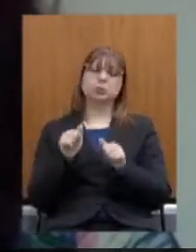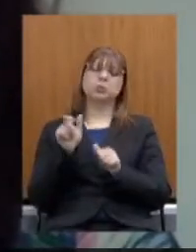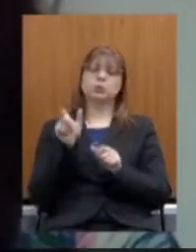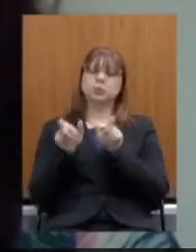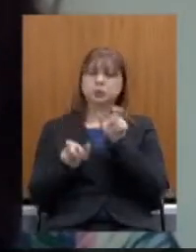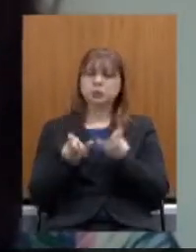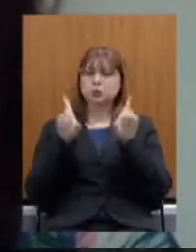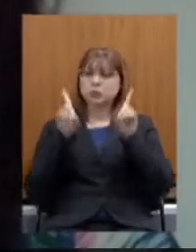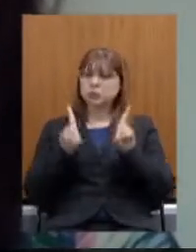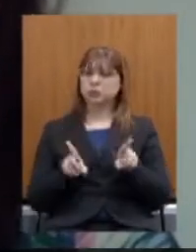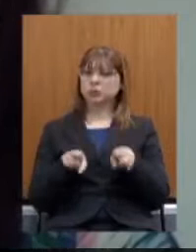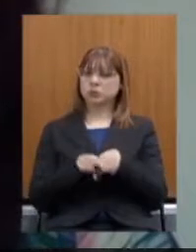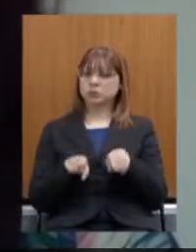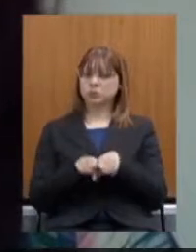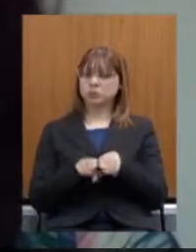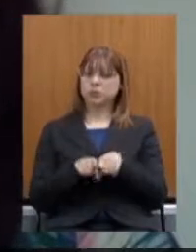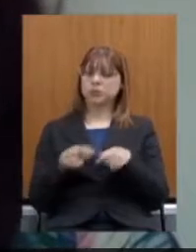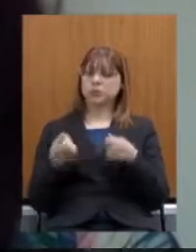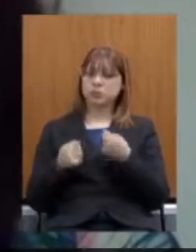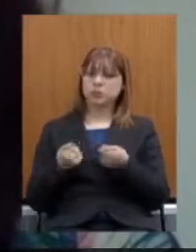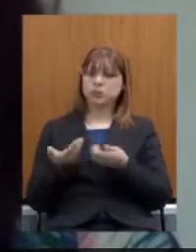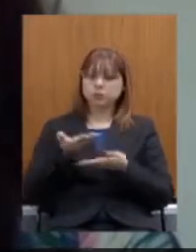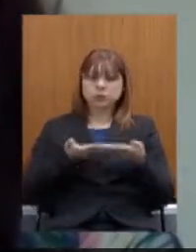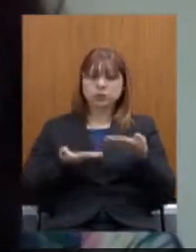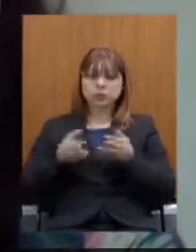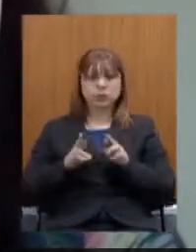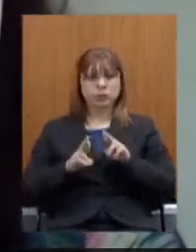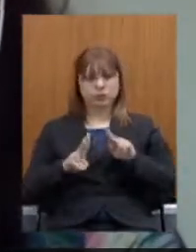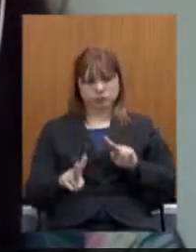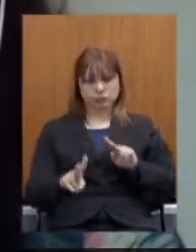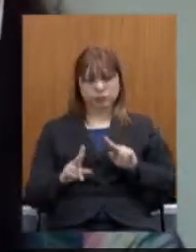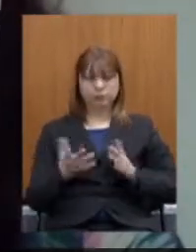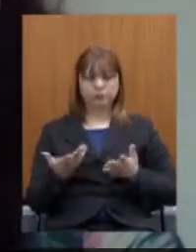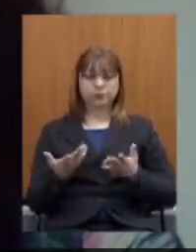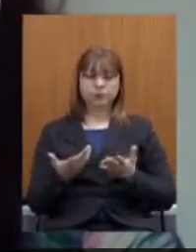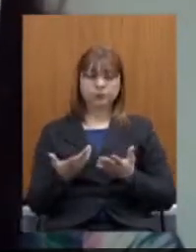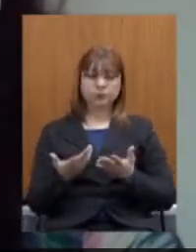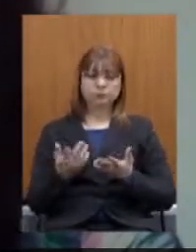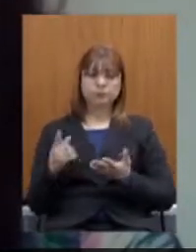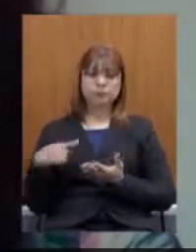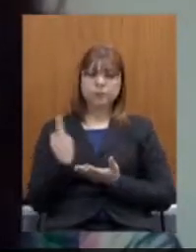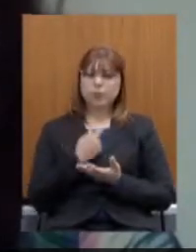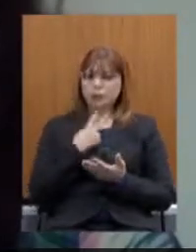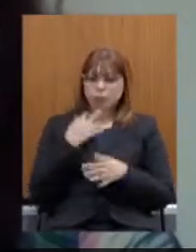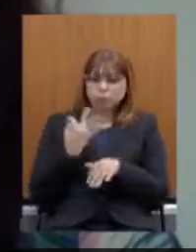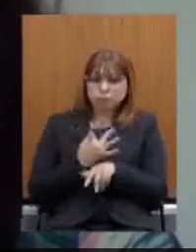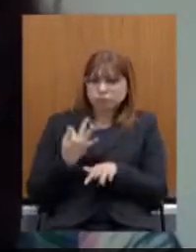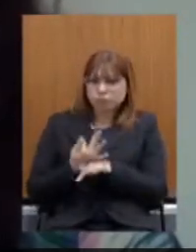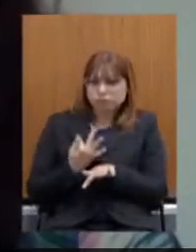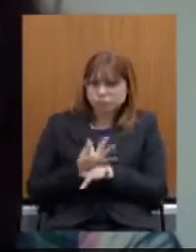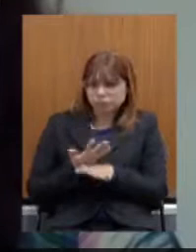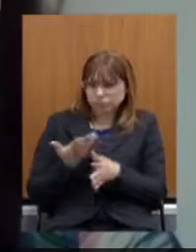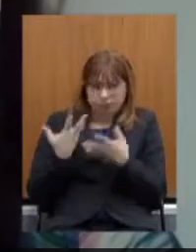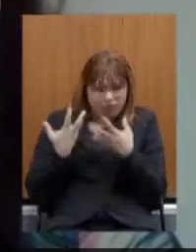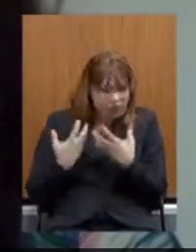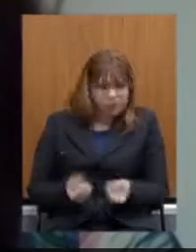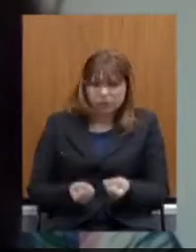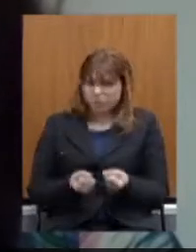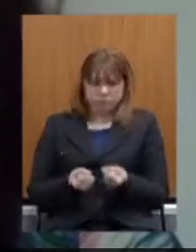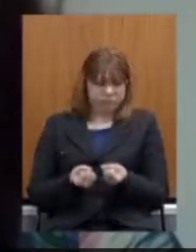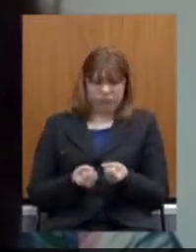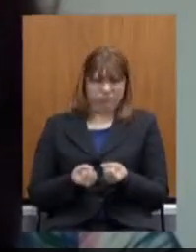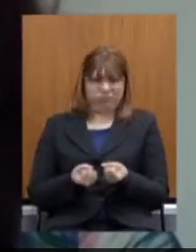deficiência tratamento diferenciado. Não vamos ser tolerantes com aqueles que negam